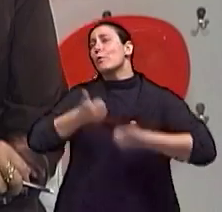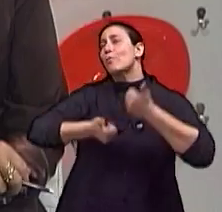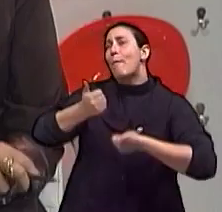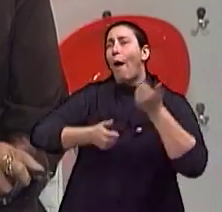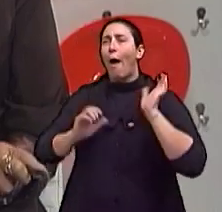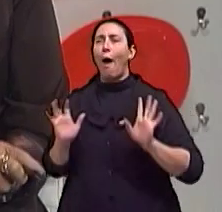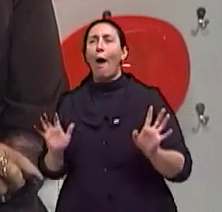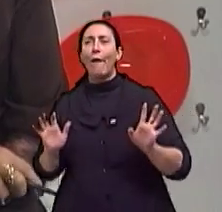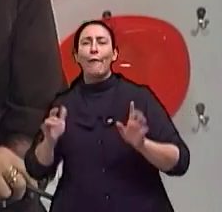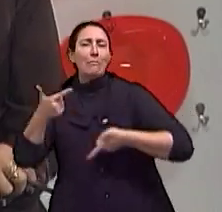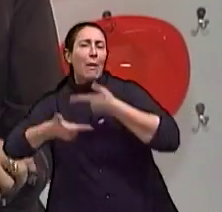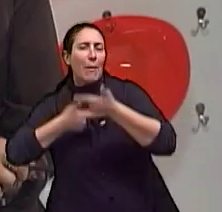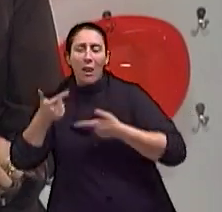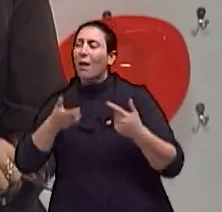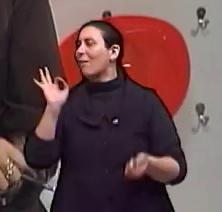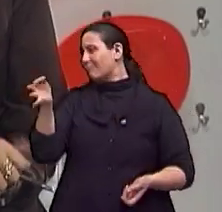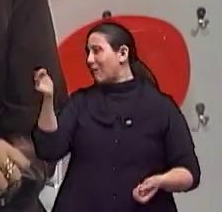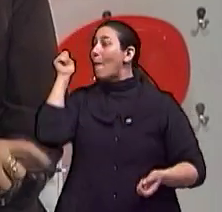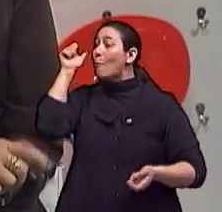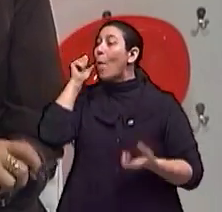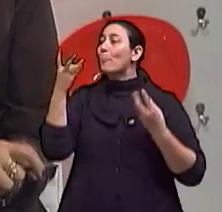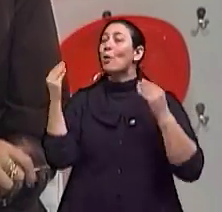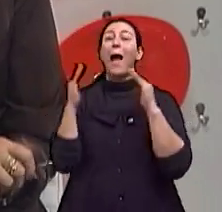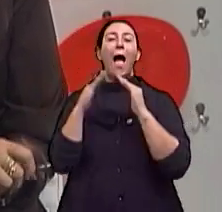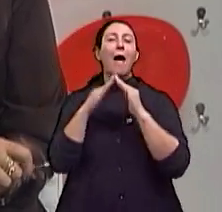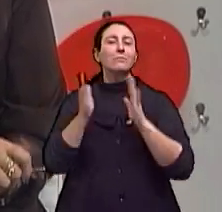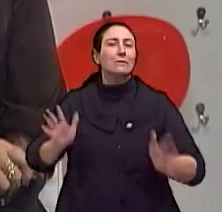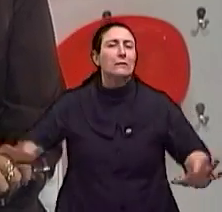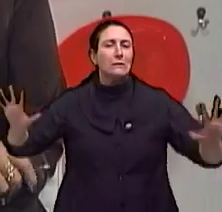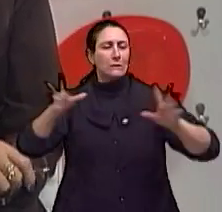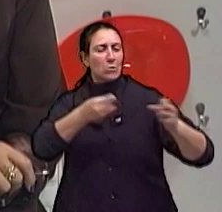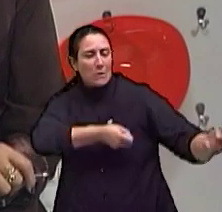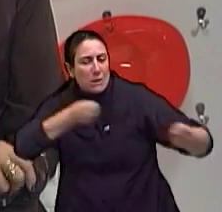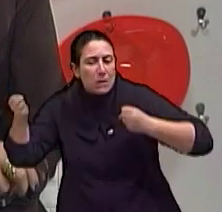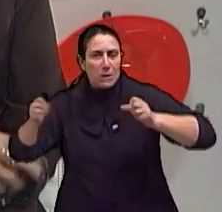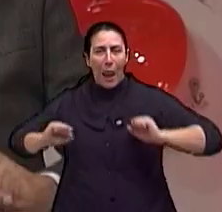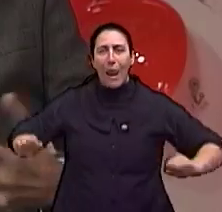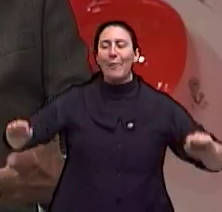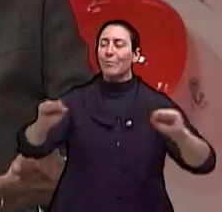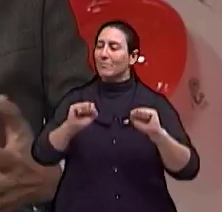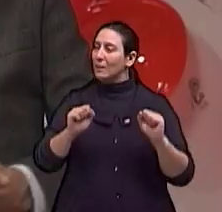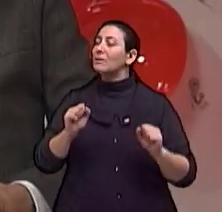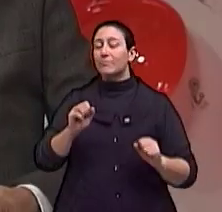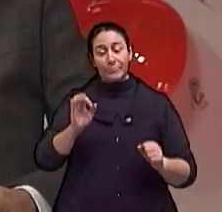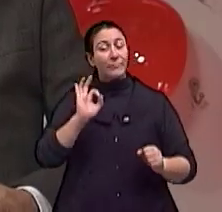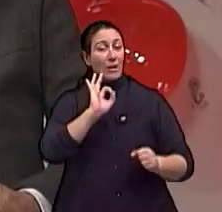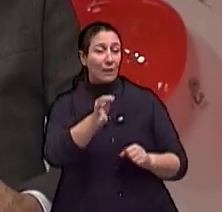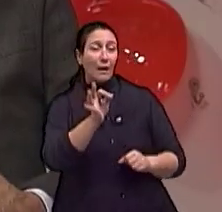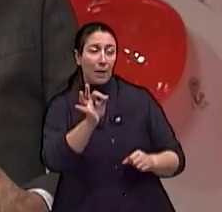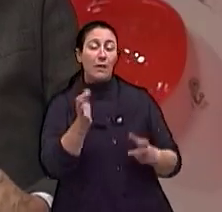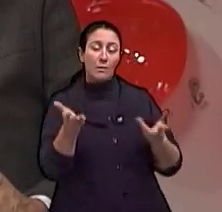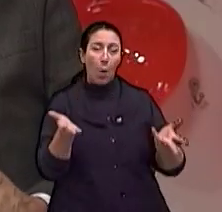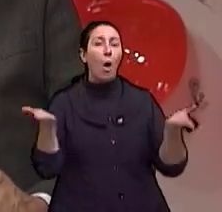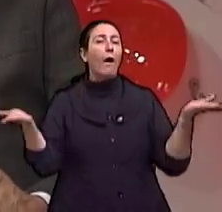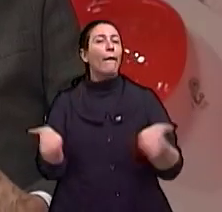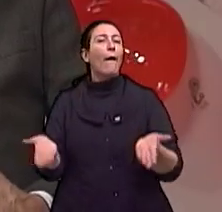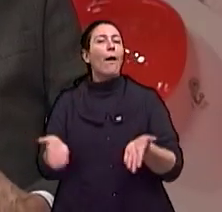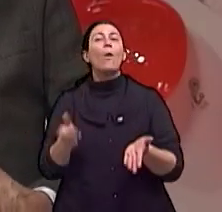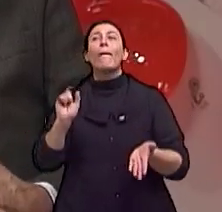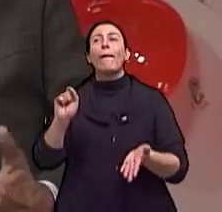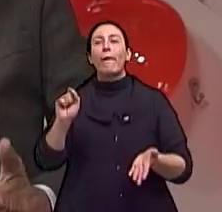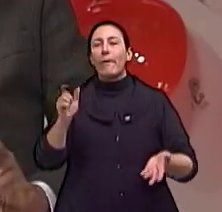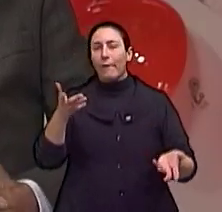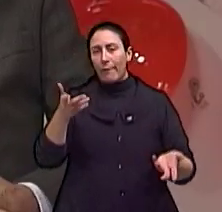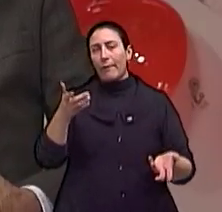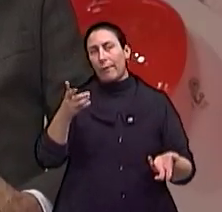trabalho doméstico como mulher, muita força física muitas vezes, mas não um exercício controlado. Mas a gente agora também